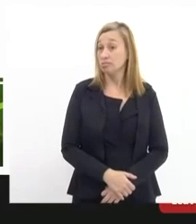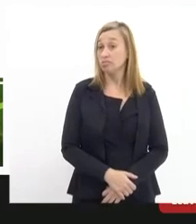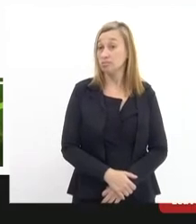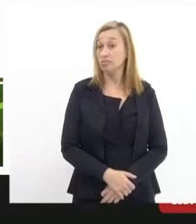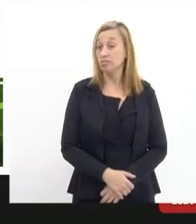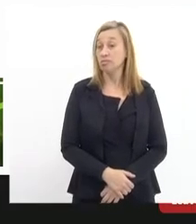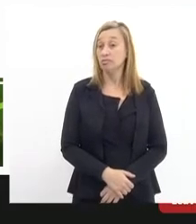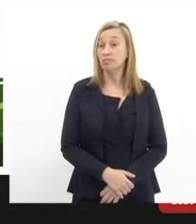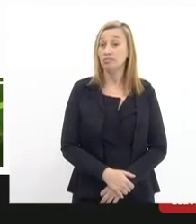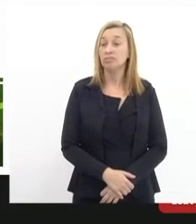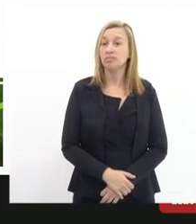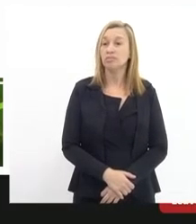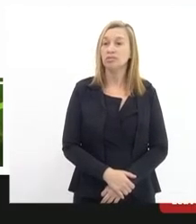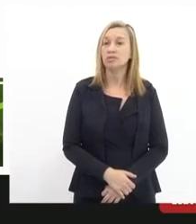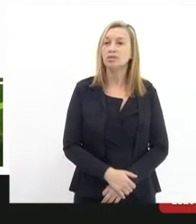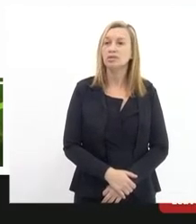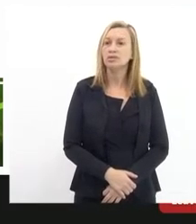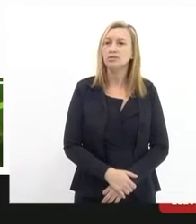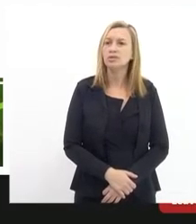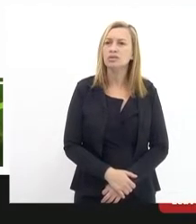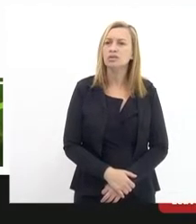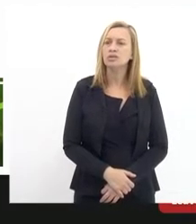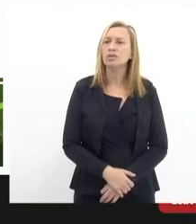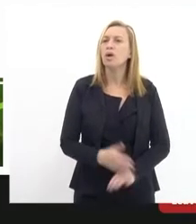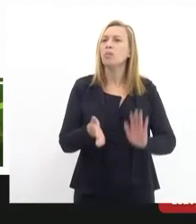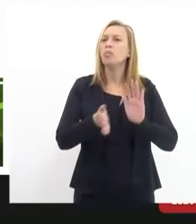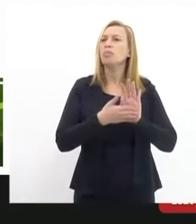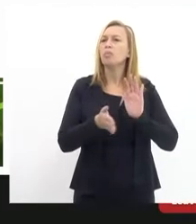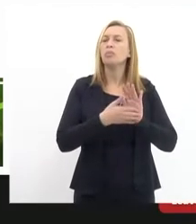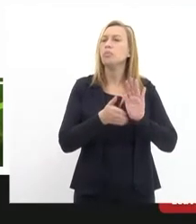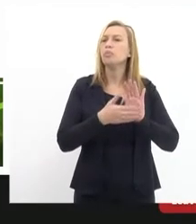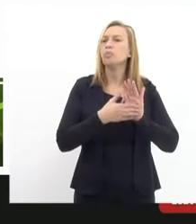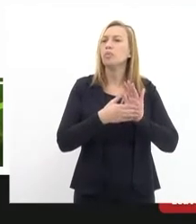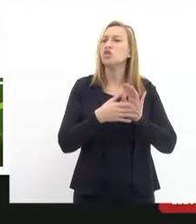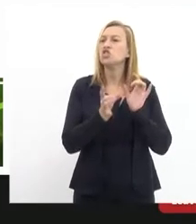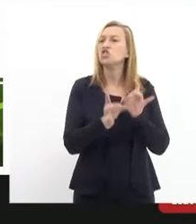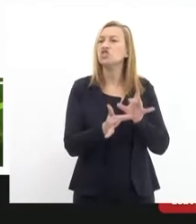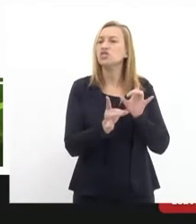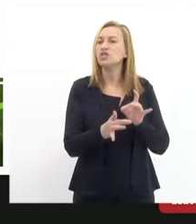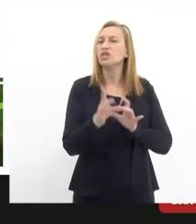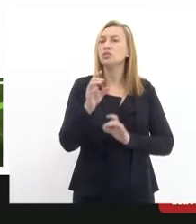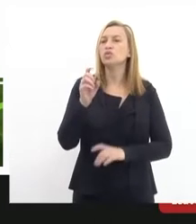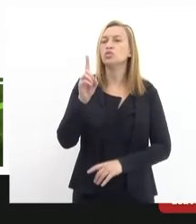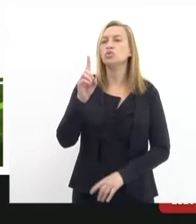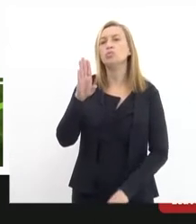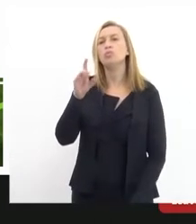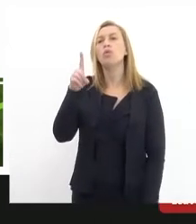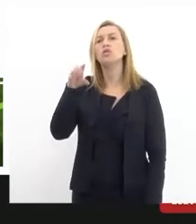fomos surpreendidos por uma proposta de privatização do bonde sem ninguém saber.